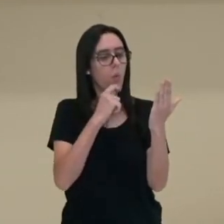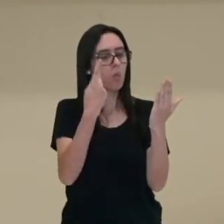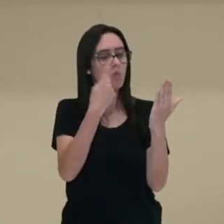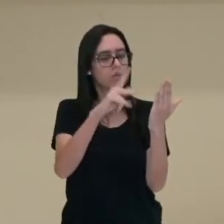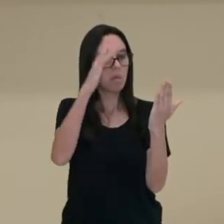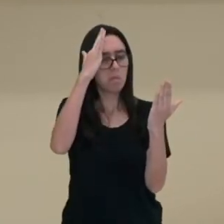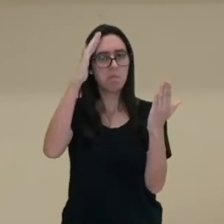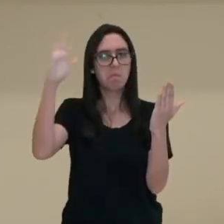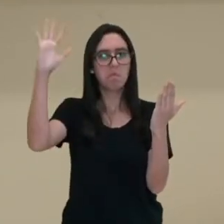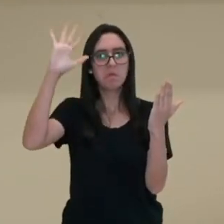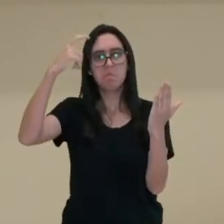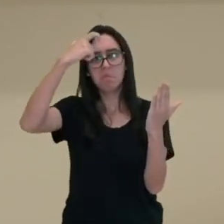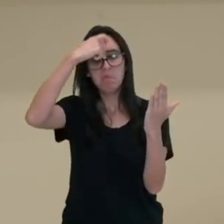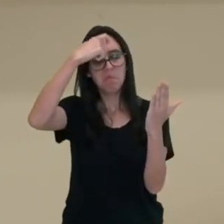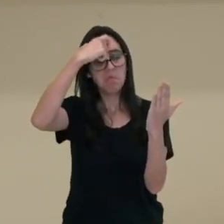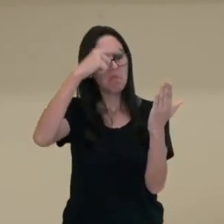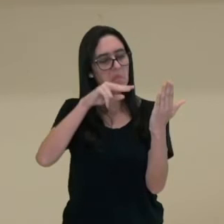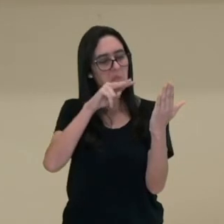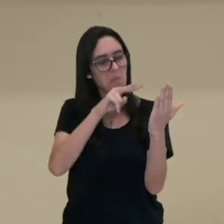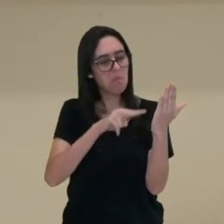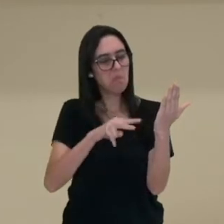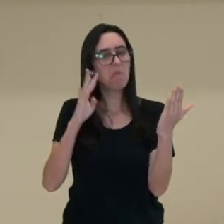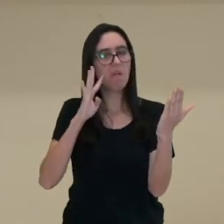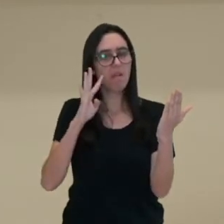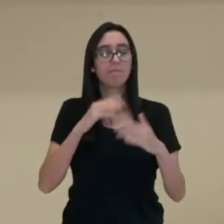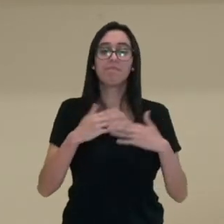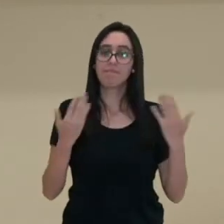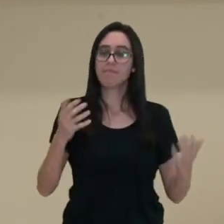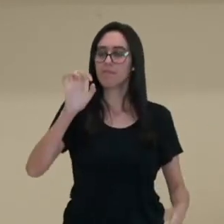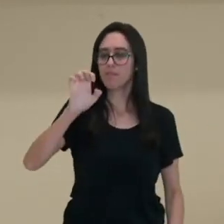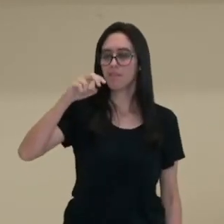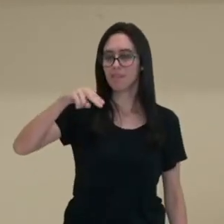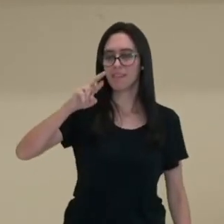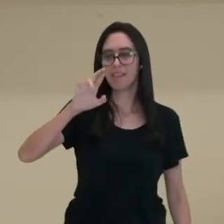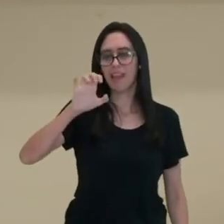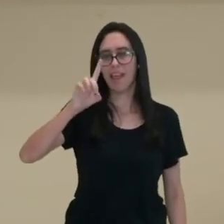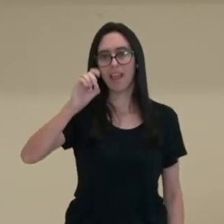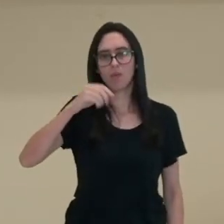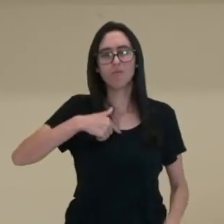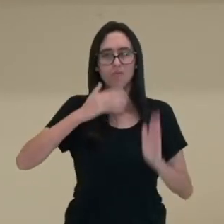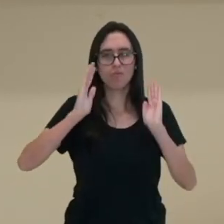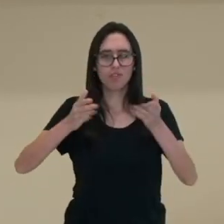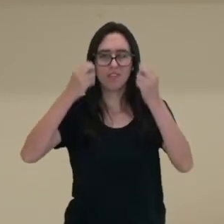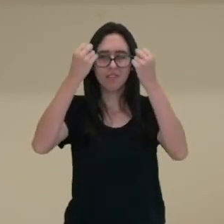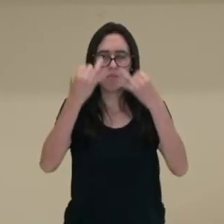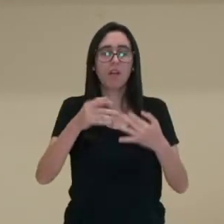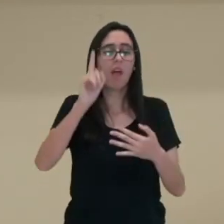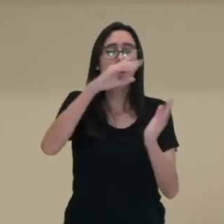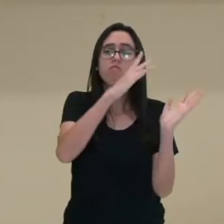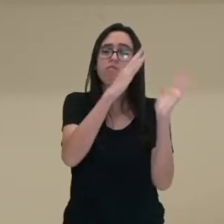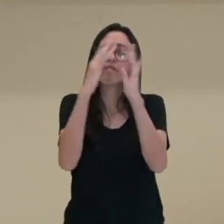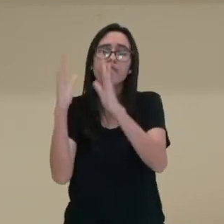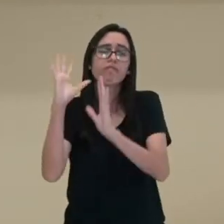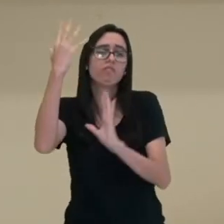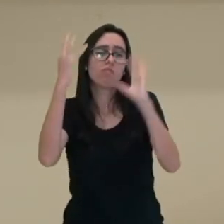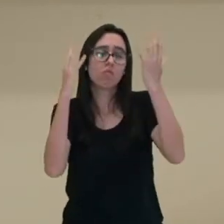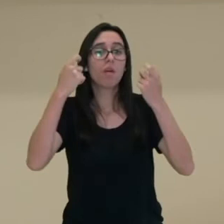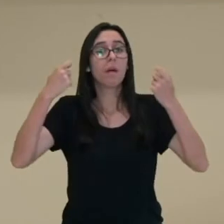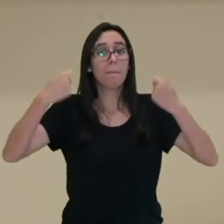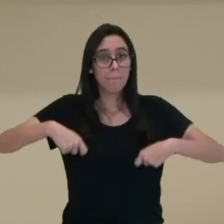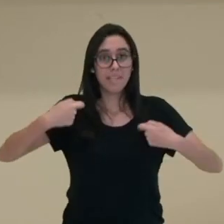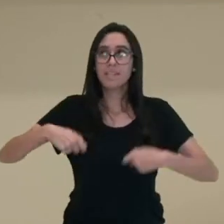personagens, ok? Então o enredo, já dissemos, né? É uma sucessão de acontecimentos. Então para vocês produzirem um conto, é